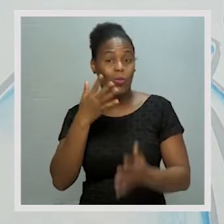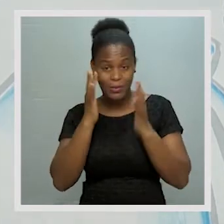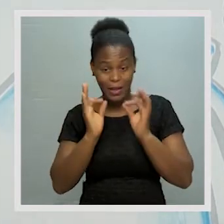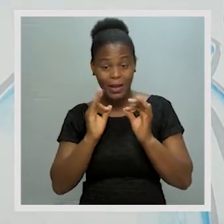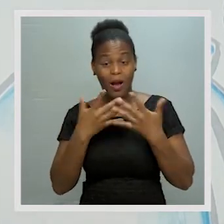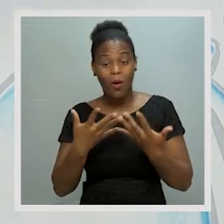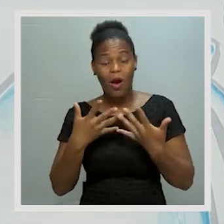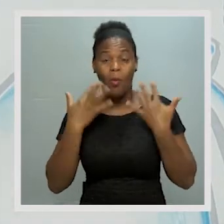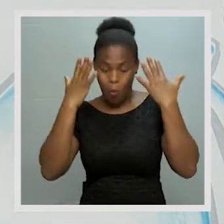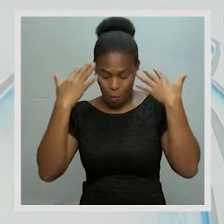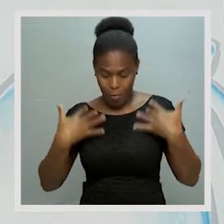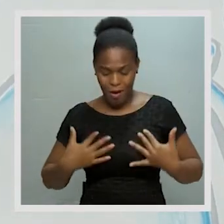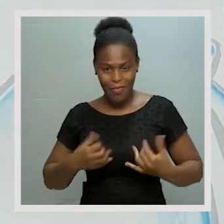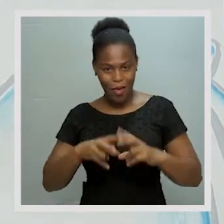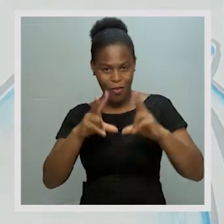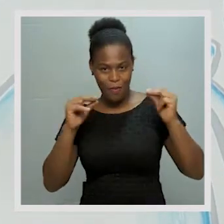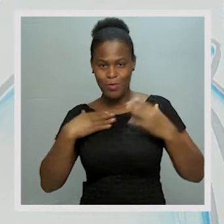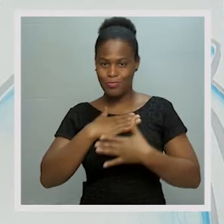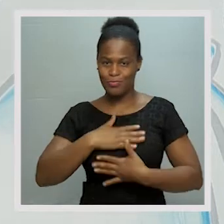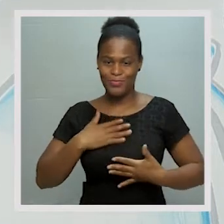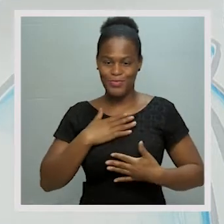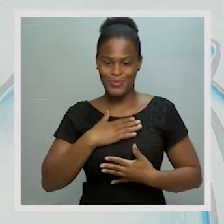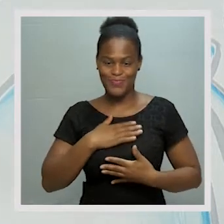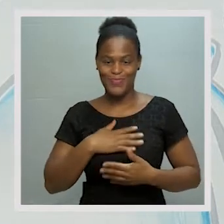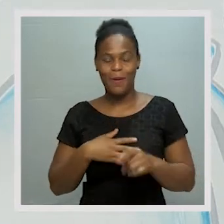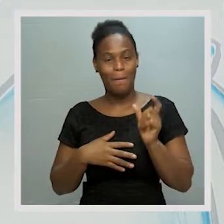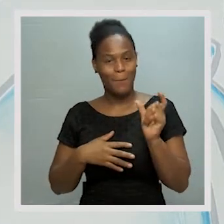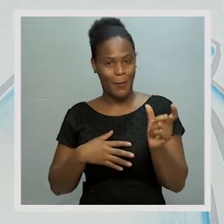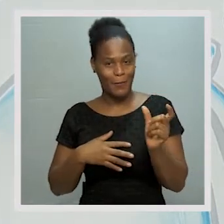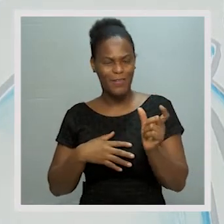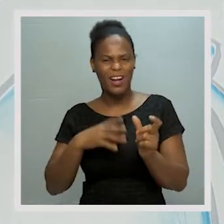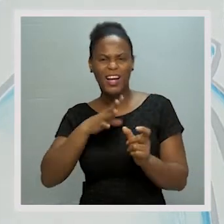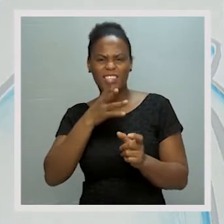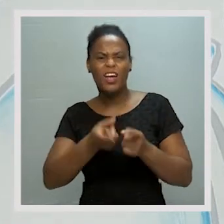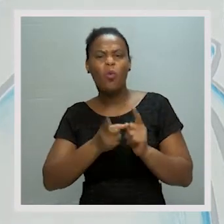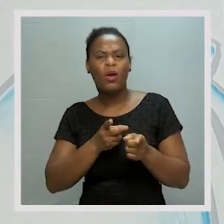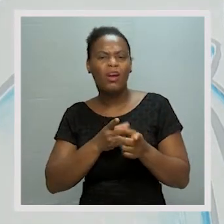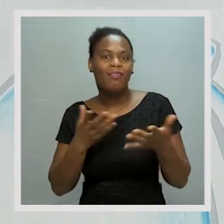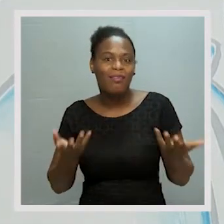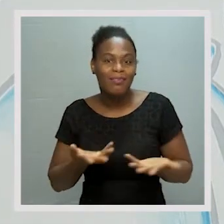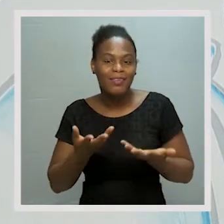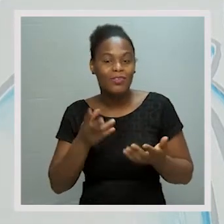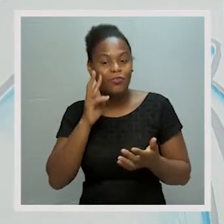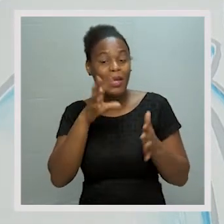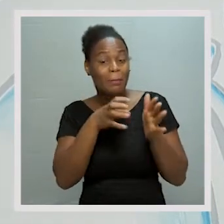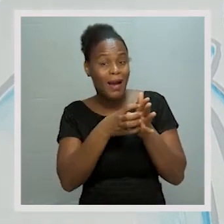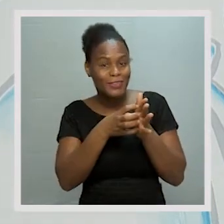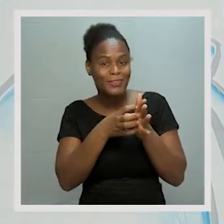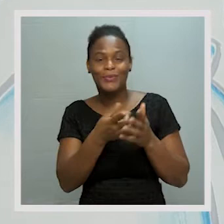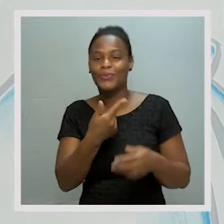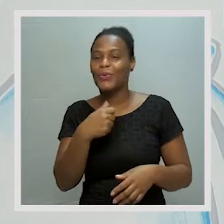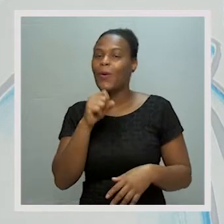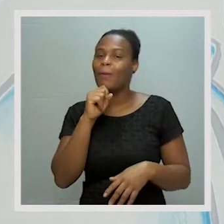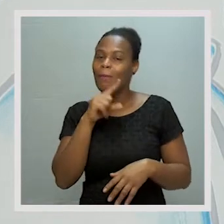entrar nessa parte de higiene do corpo. Mas o que quer dizer isto? Acho que a partir dessas imagens